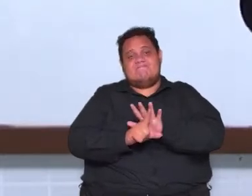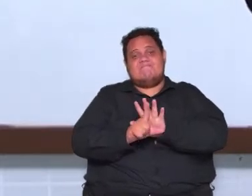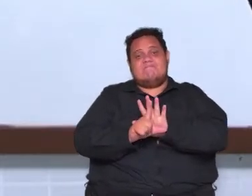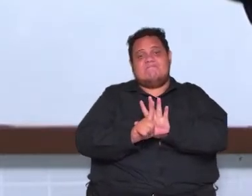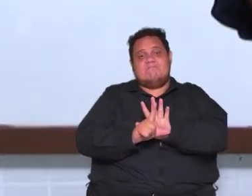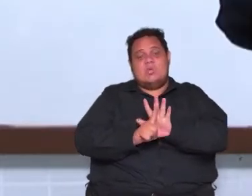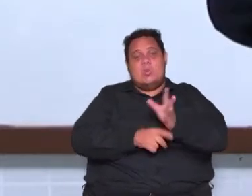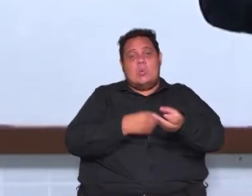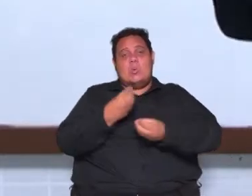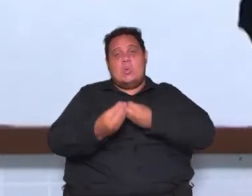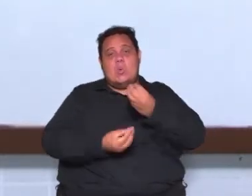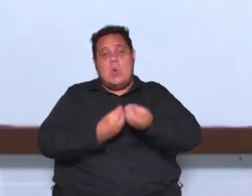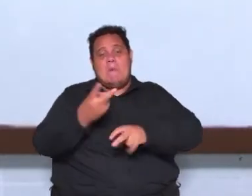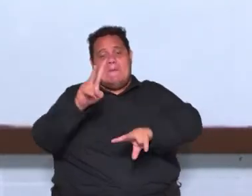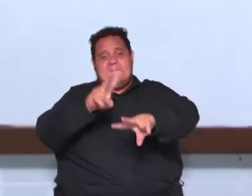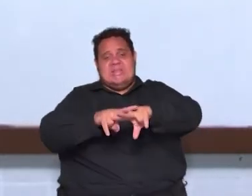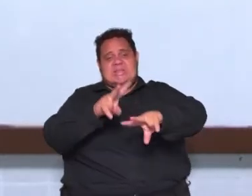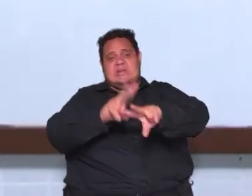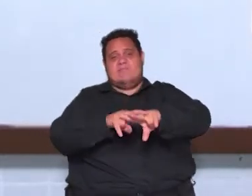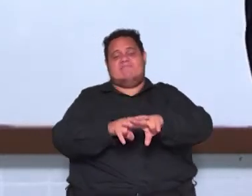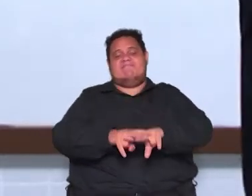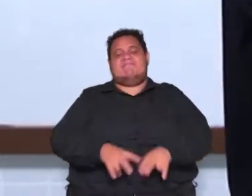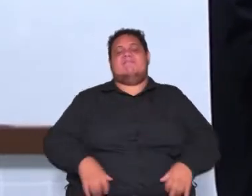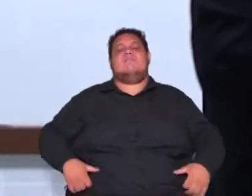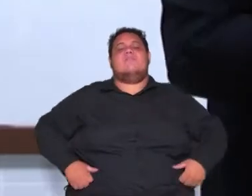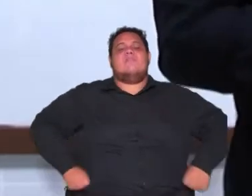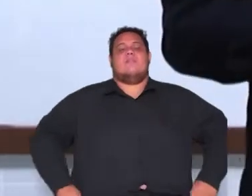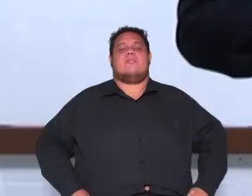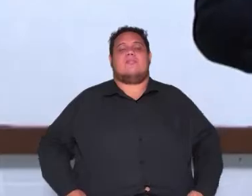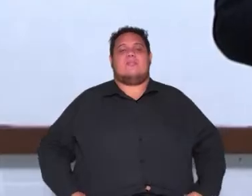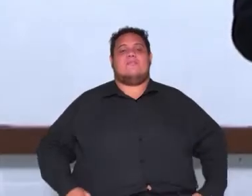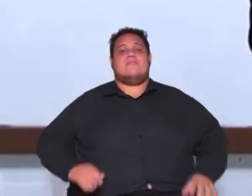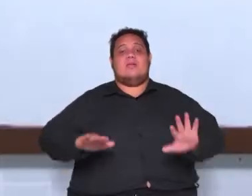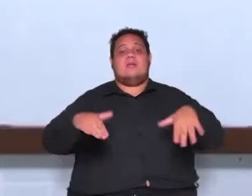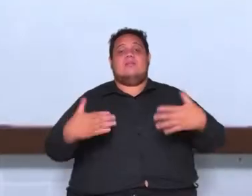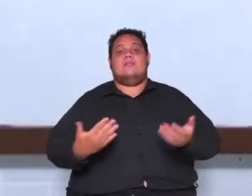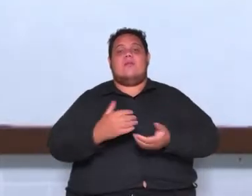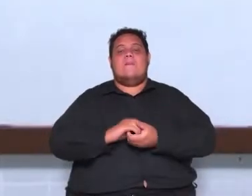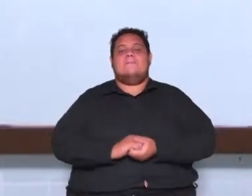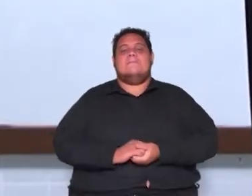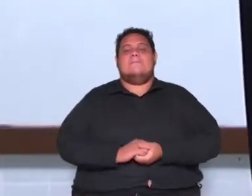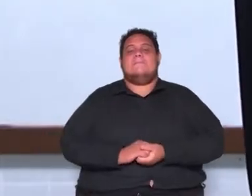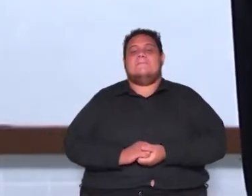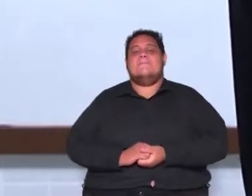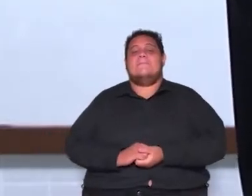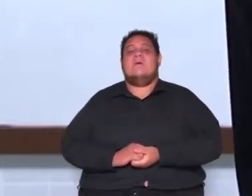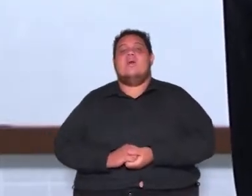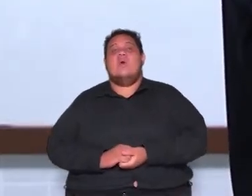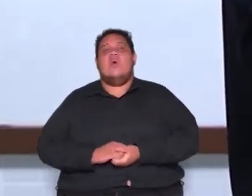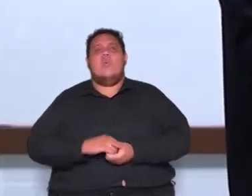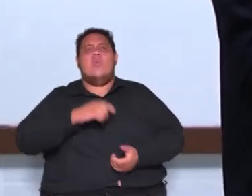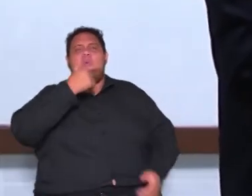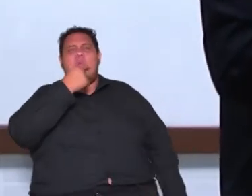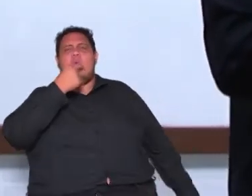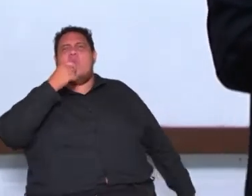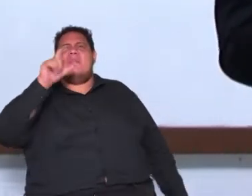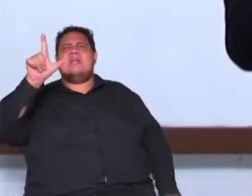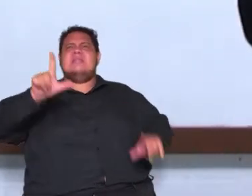como pena de prisão e etc agora na hora que John Locke faz isso ele coloca isso ele também